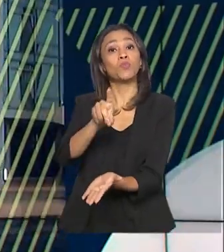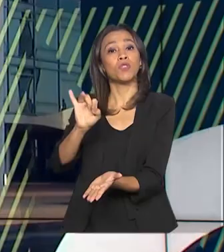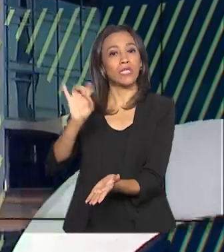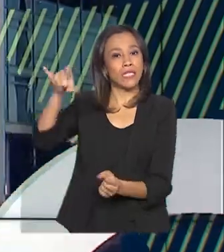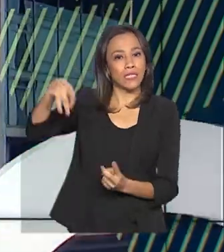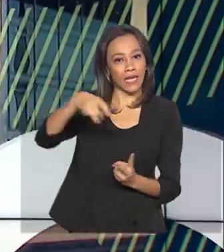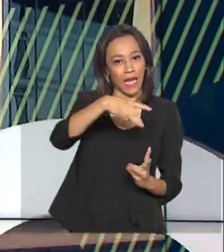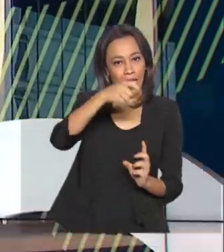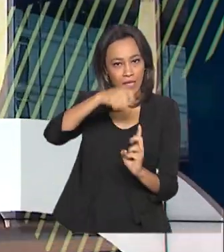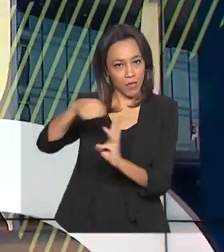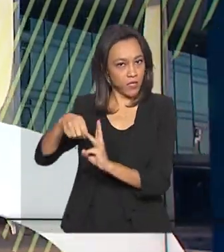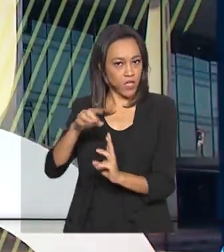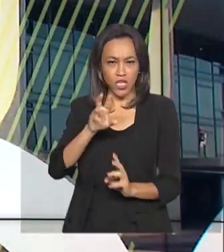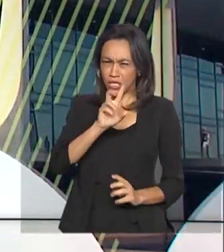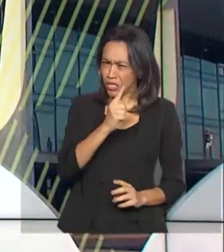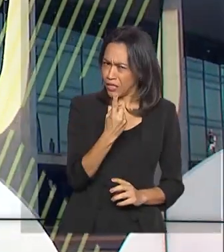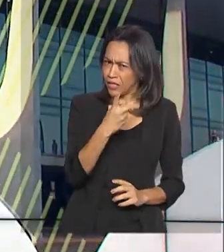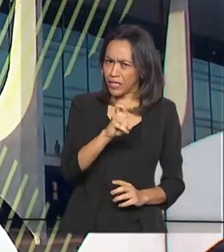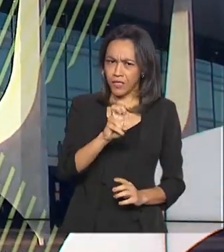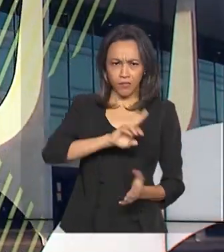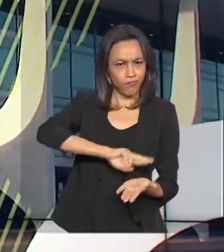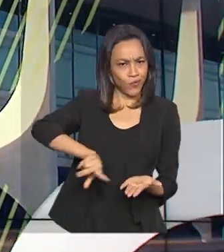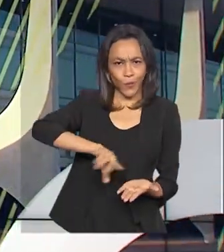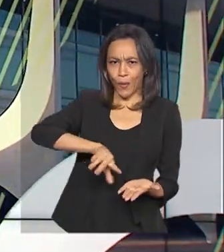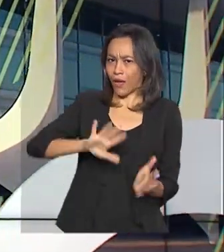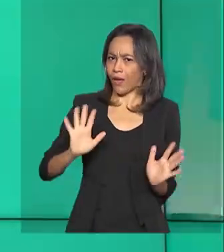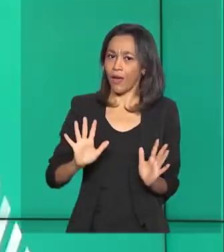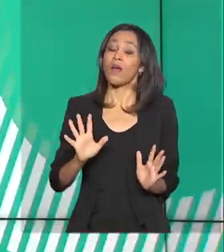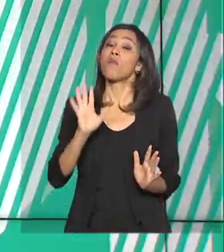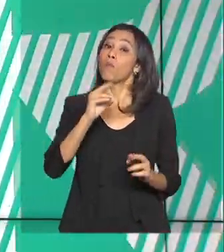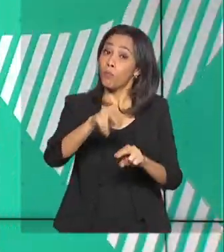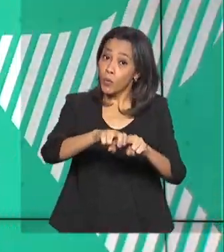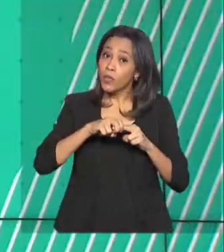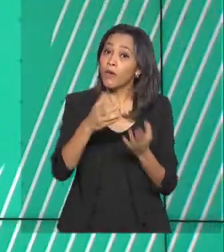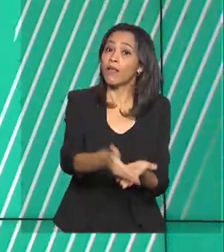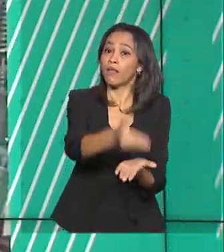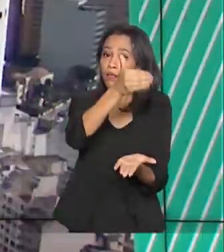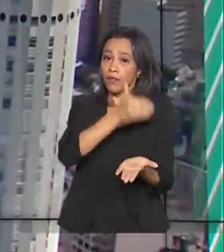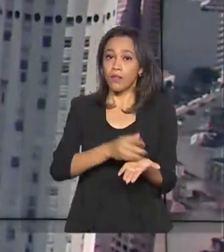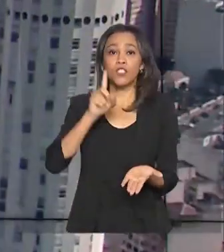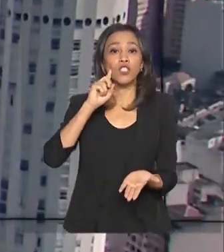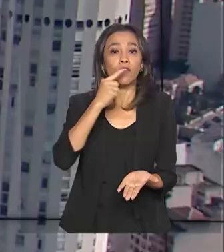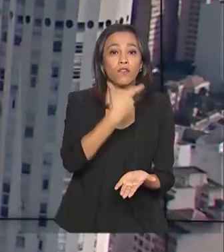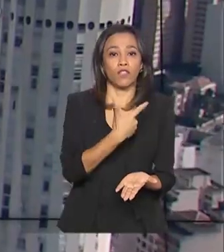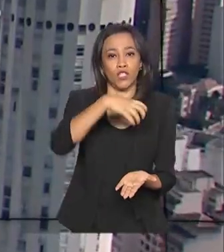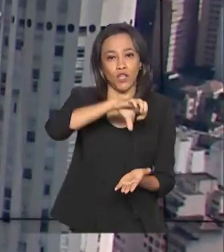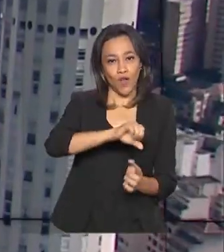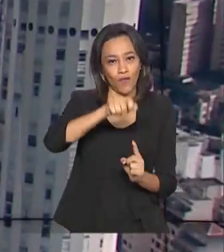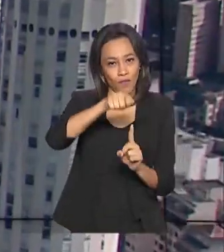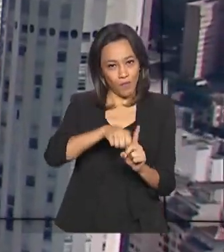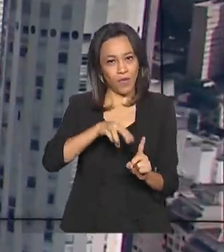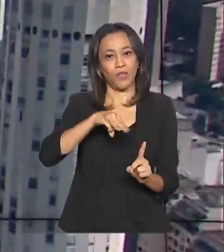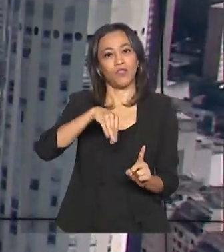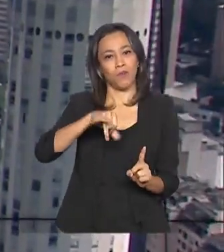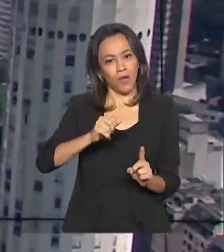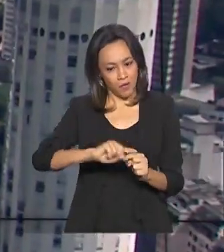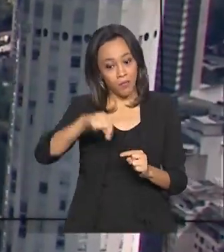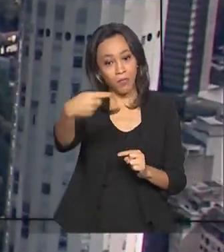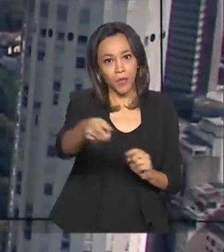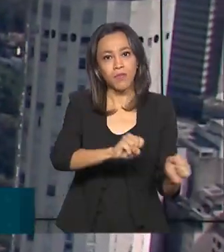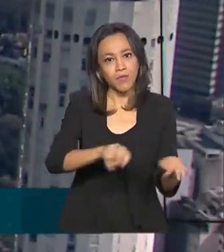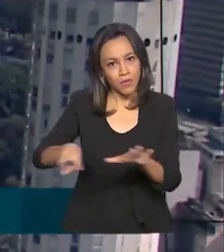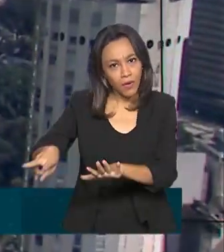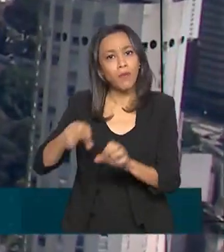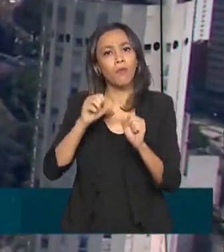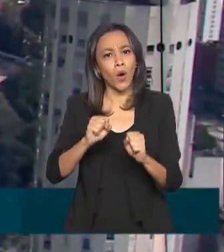15. Então, o pagamento desse primeiro lote foi antecipado para o dia 29 de maio, semana que vem. As consultas podem